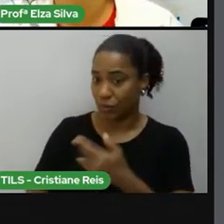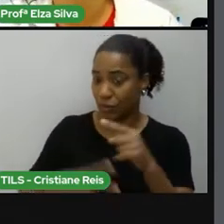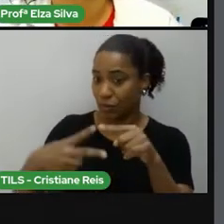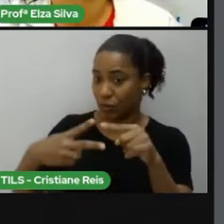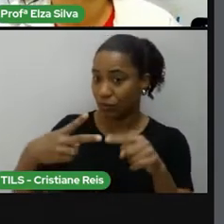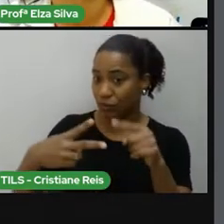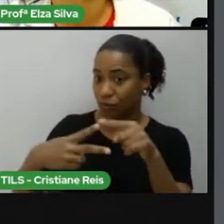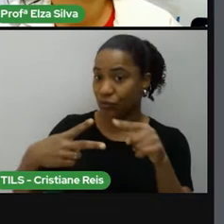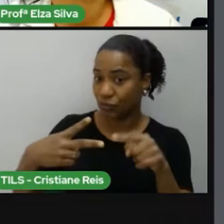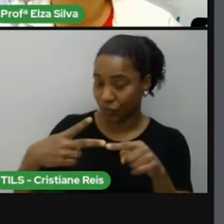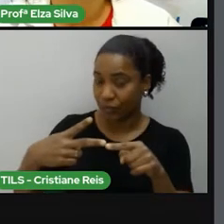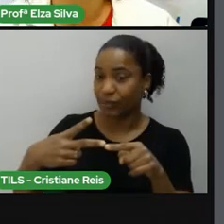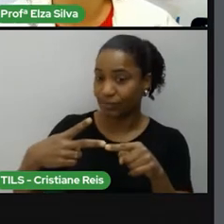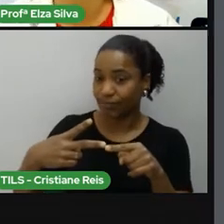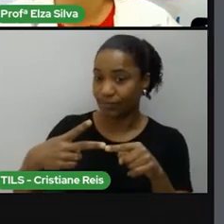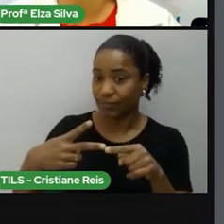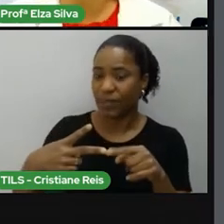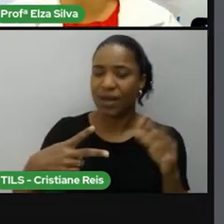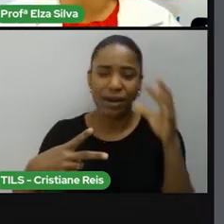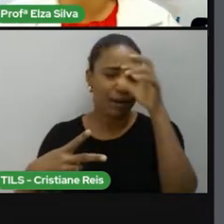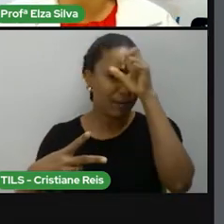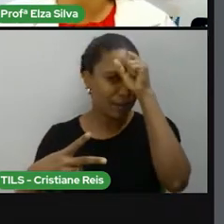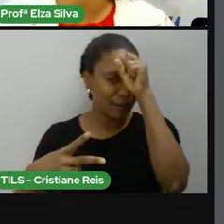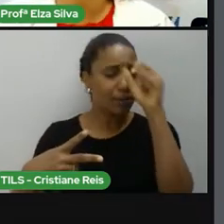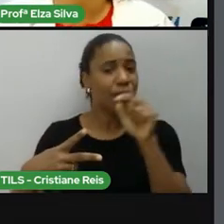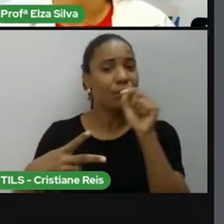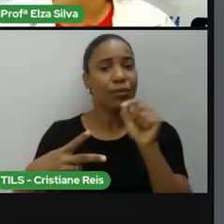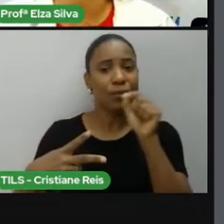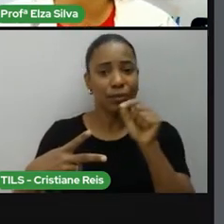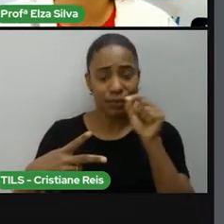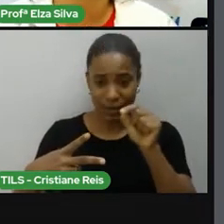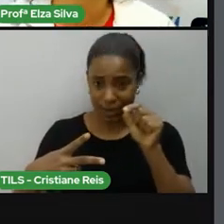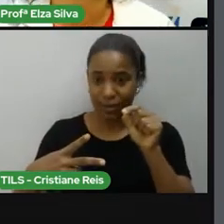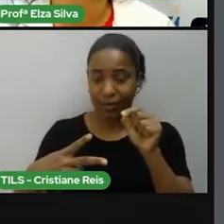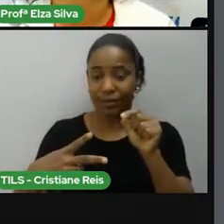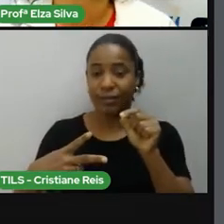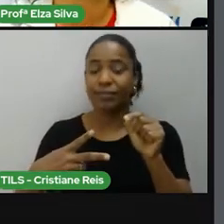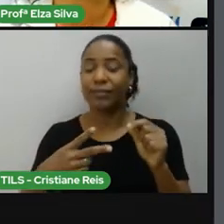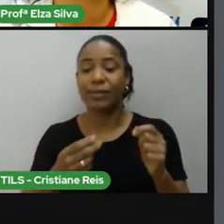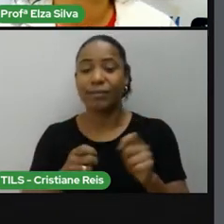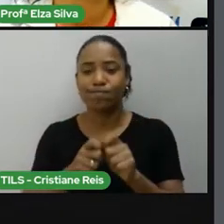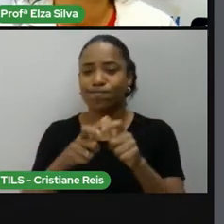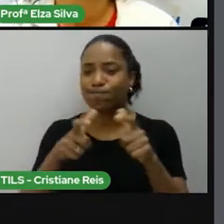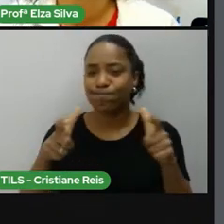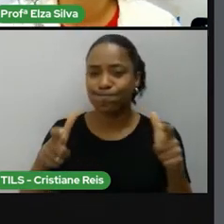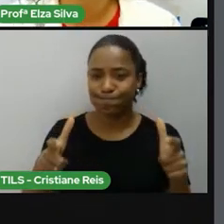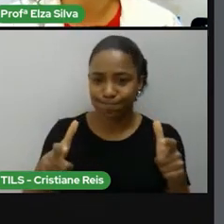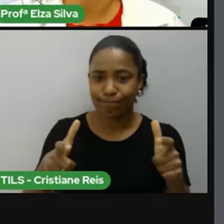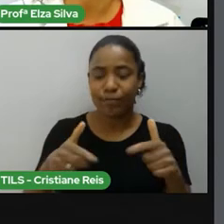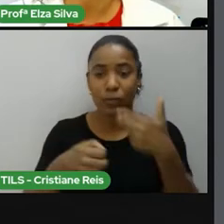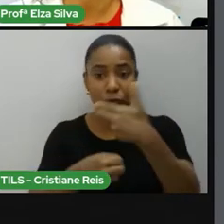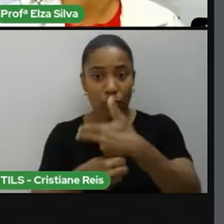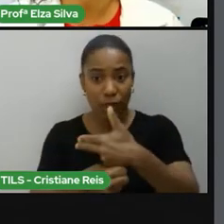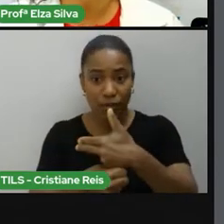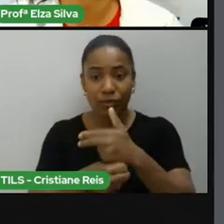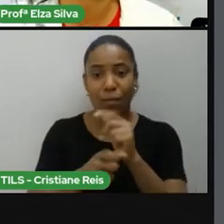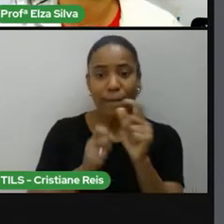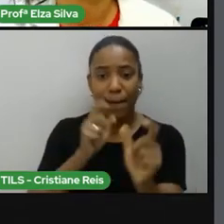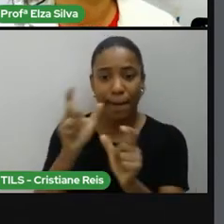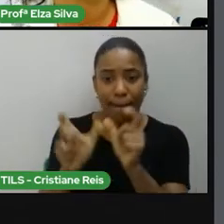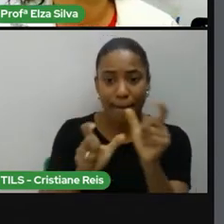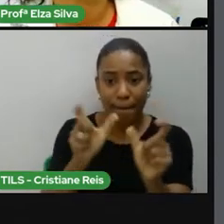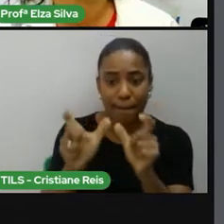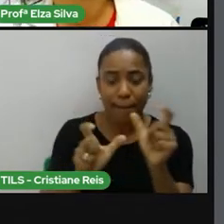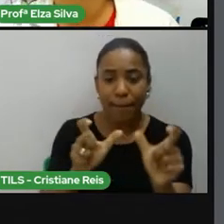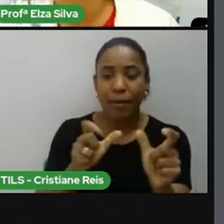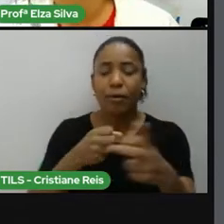aprender hoje? Vamos construir e ampliar o repertório lexical do tempo passado, buscando compreender a importância do